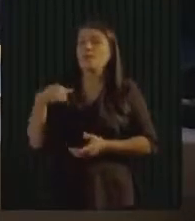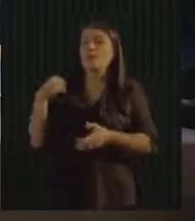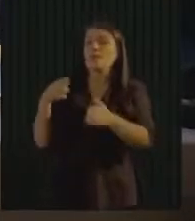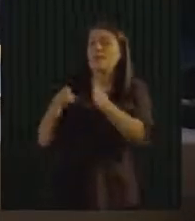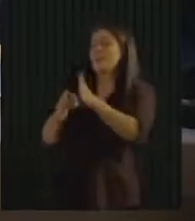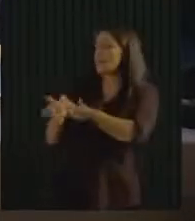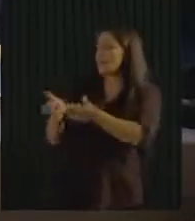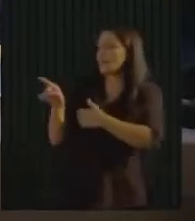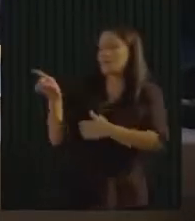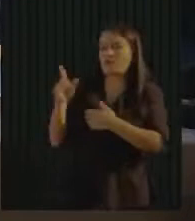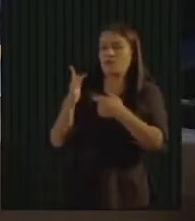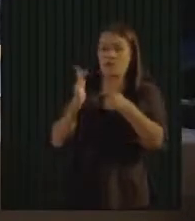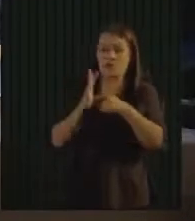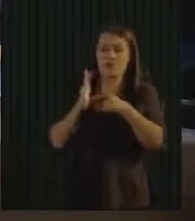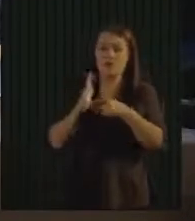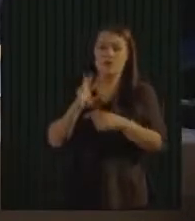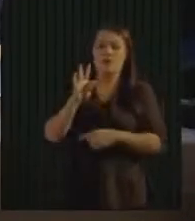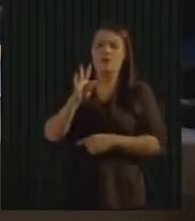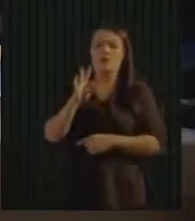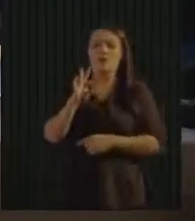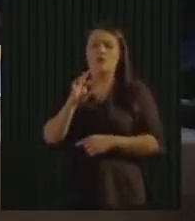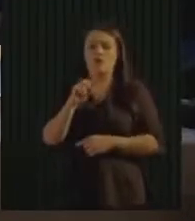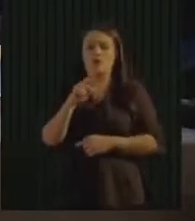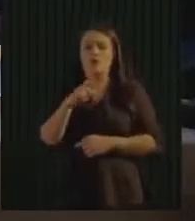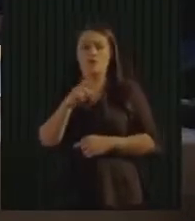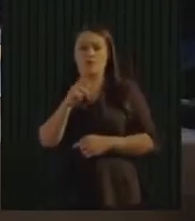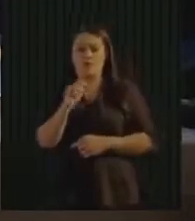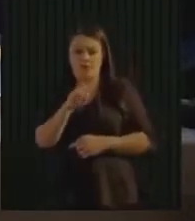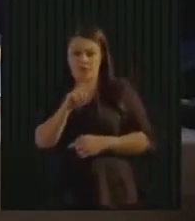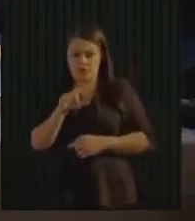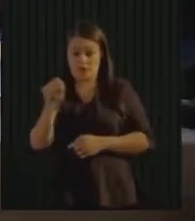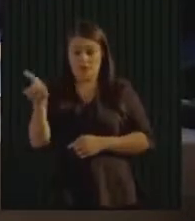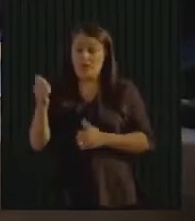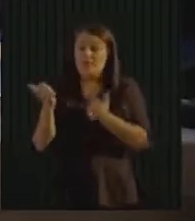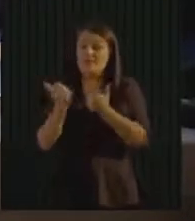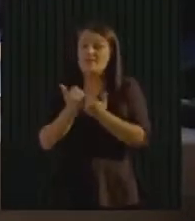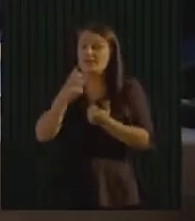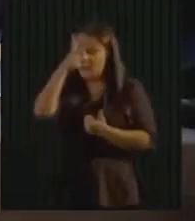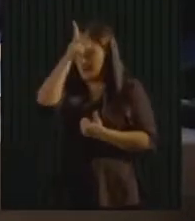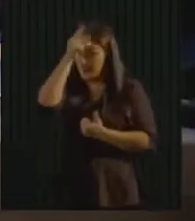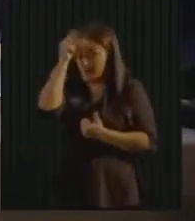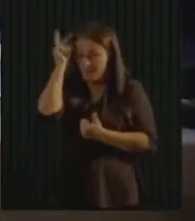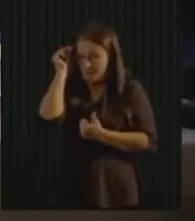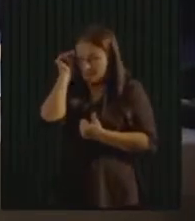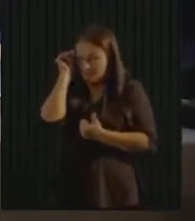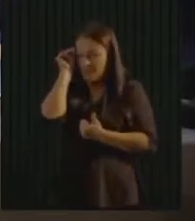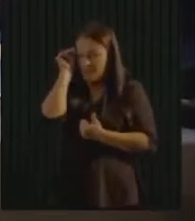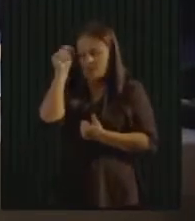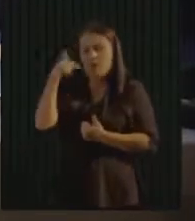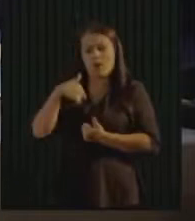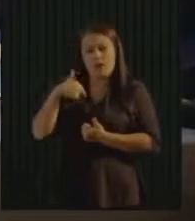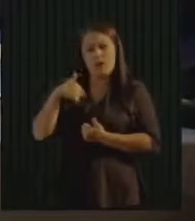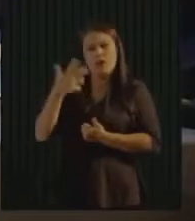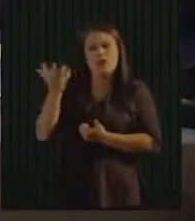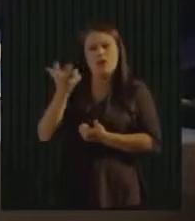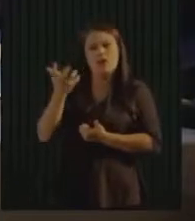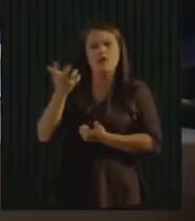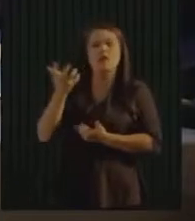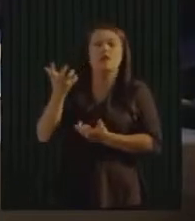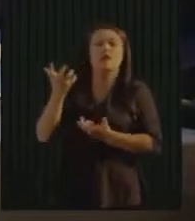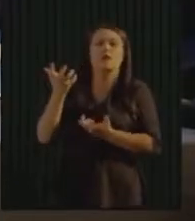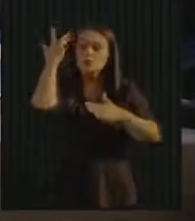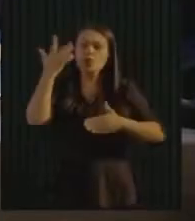Topaz, como vice-presidente, também está muito preocupado, vice-prefeito, ele está muito preocupado com os que são os